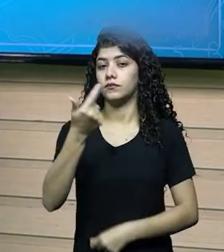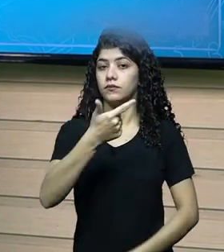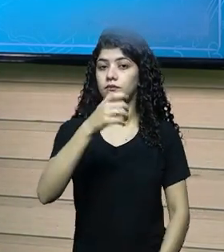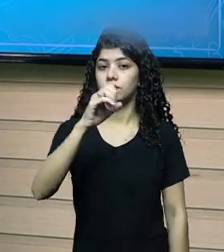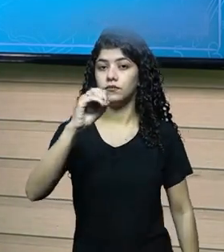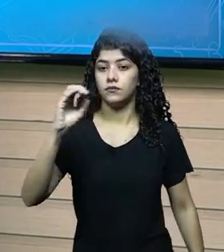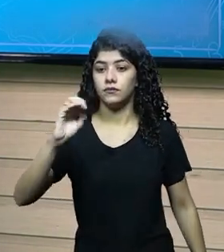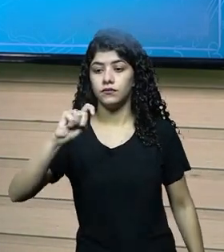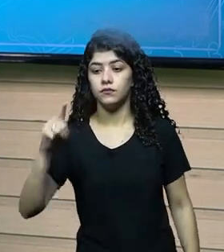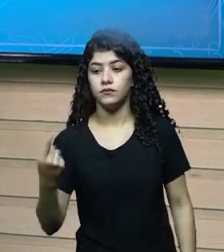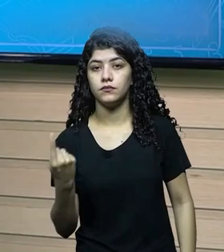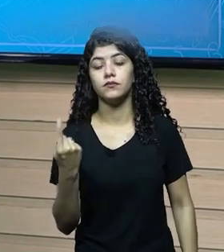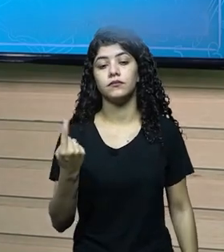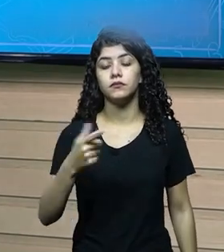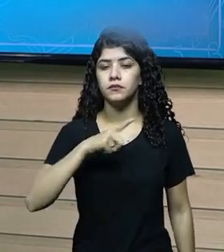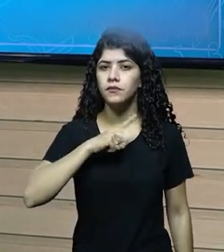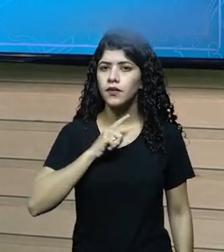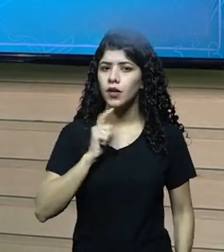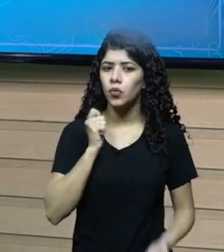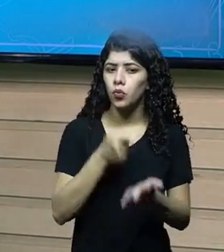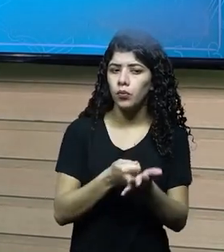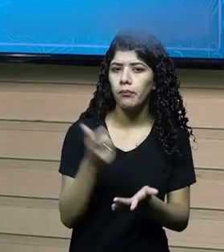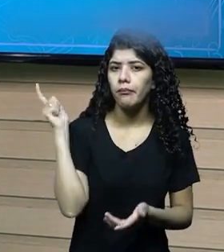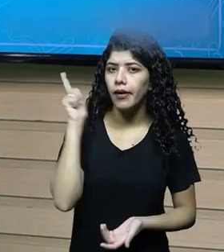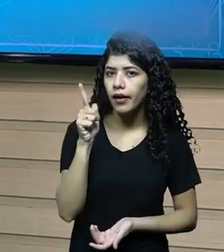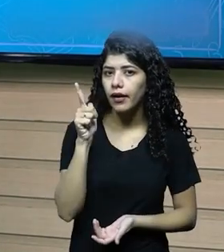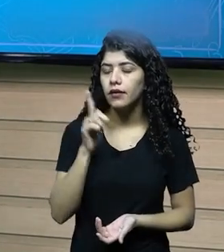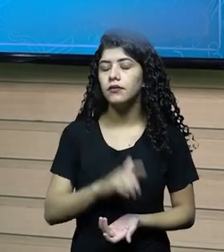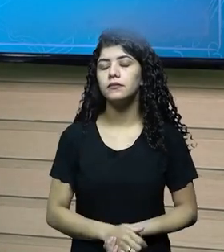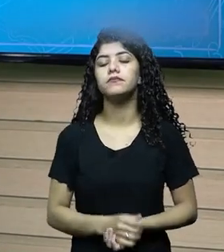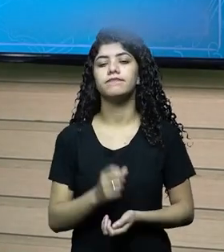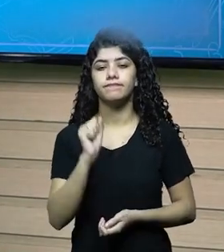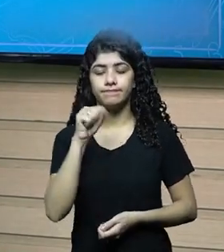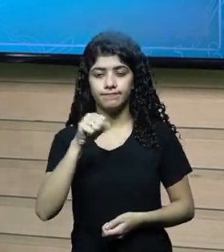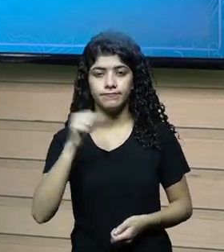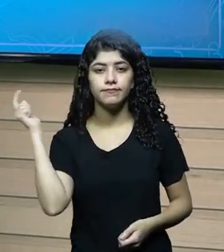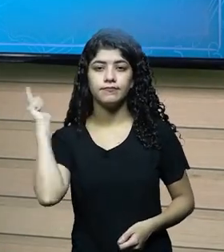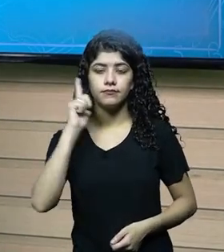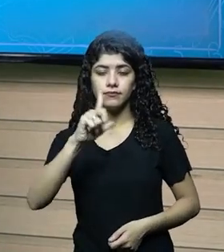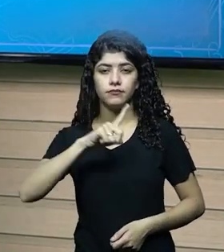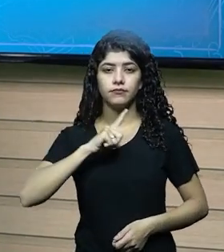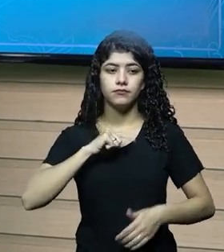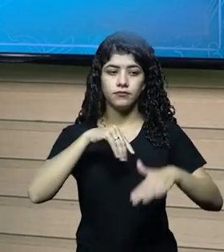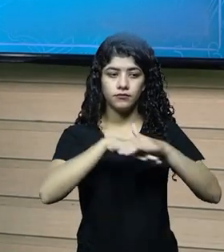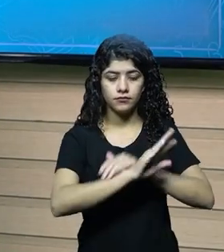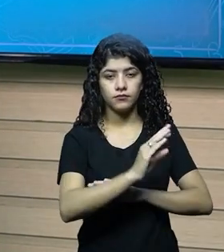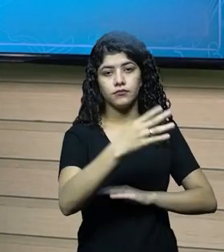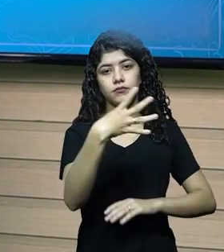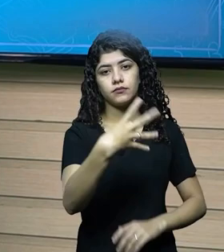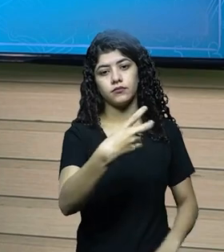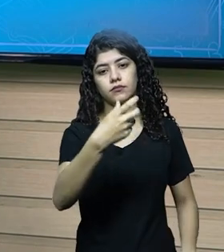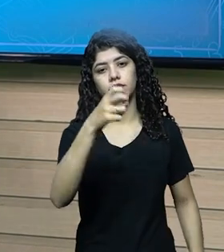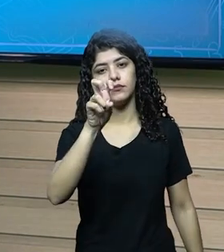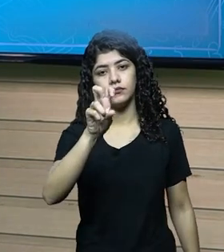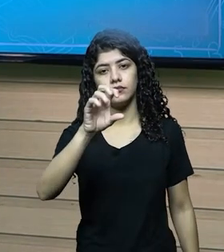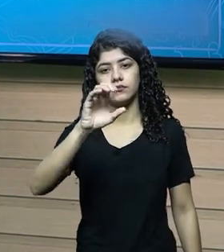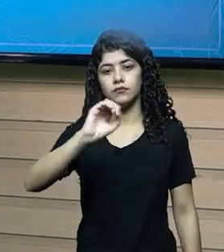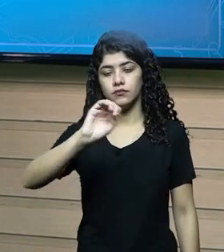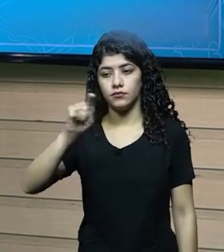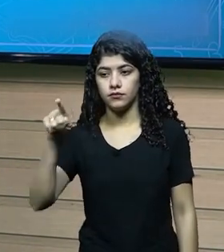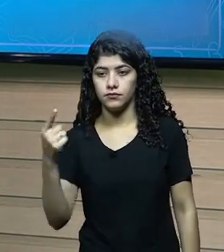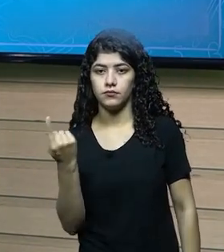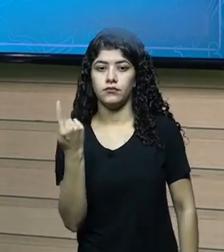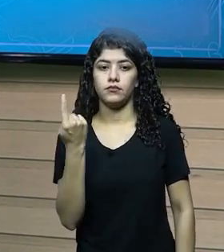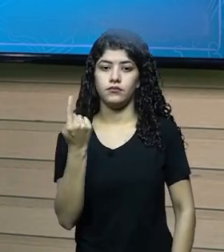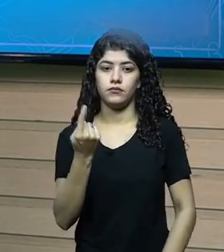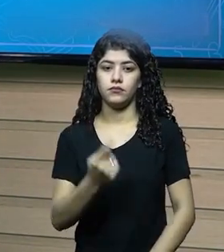E o banco disse assim, você tem condição de pagar esse terreno? Ele disse, eu tenho, eu tenho 450 mil no meu banco, então dá para pagar esse